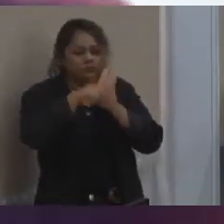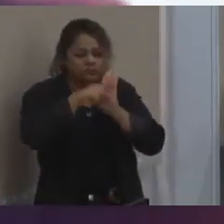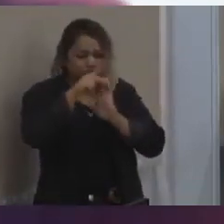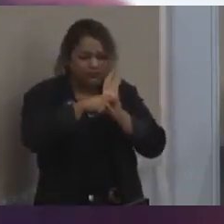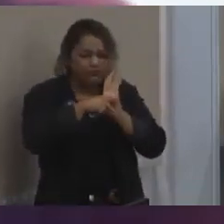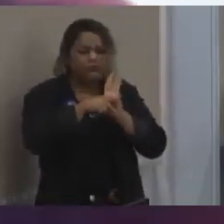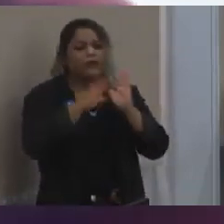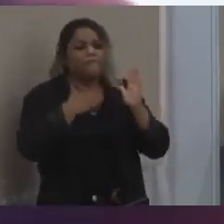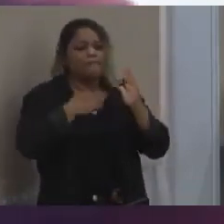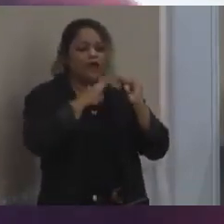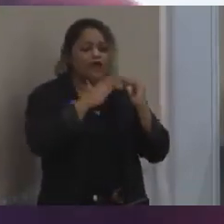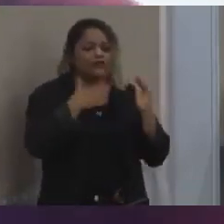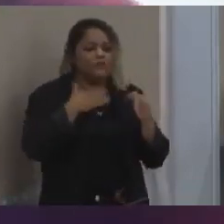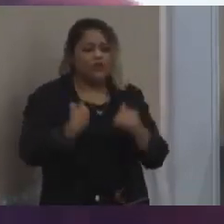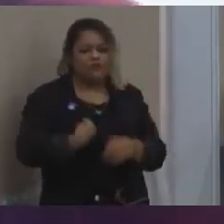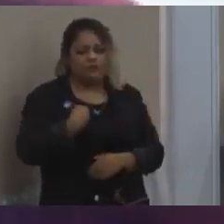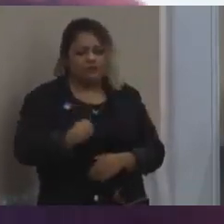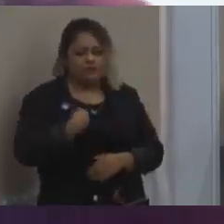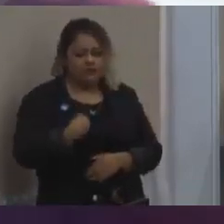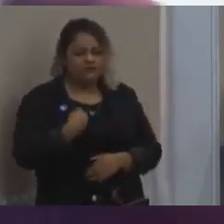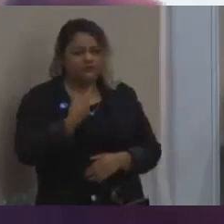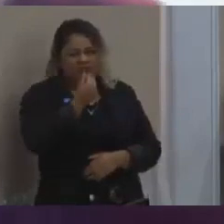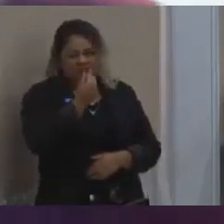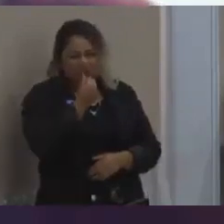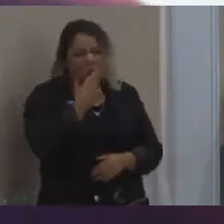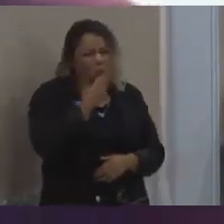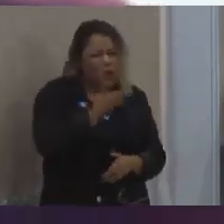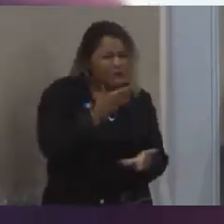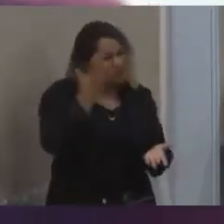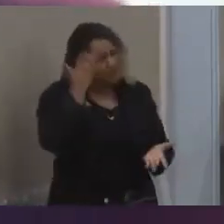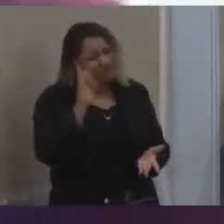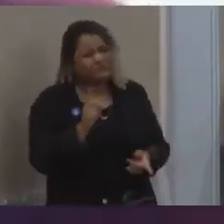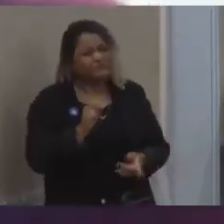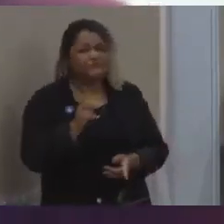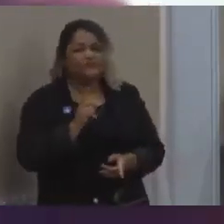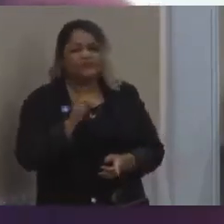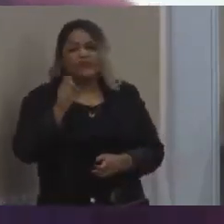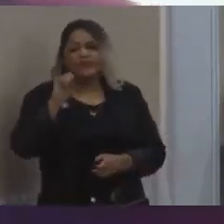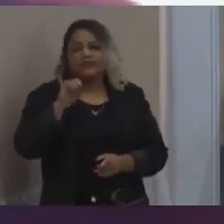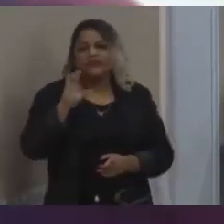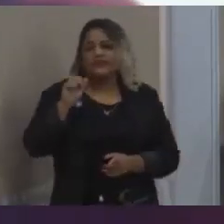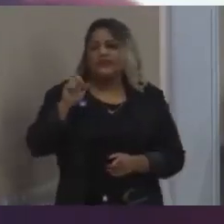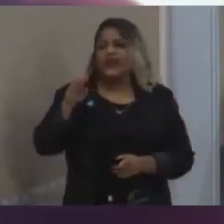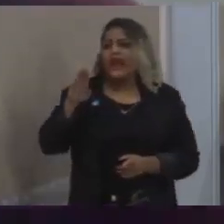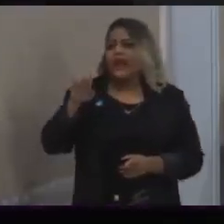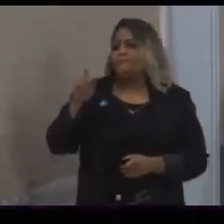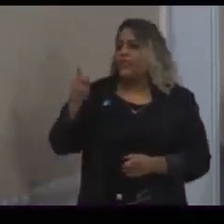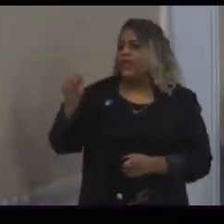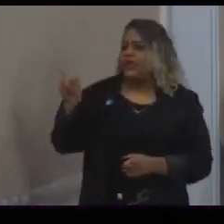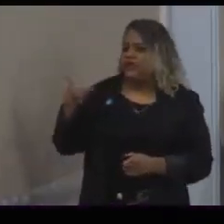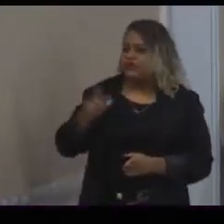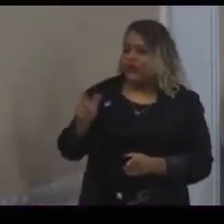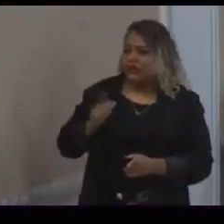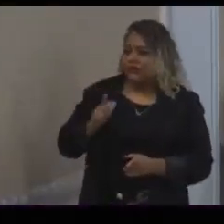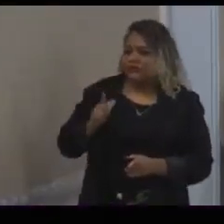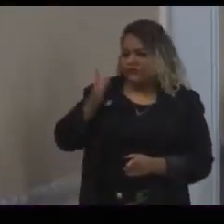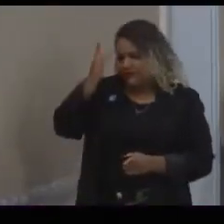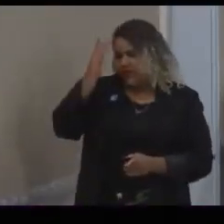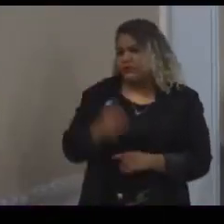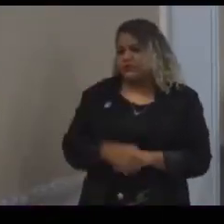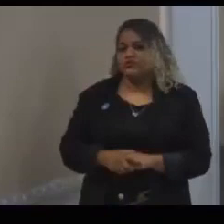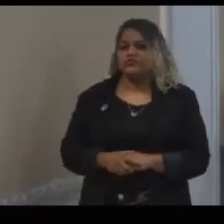unidade profissional da Minha Casa da Vida. Eu não sei de qual aqui o valor. Se a Carlinha tivesse o número aí mais fácil... Sim, o nós temos na